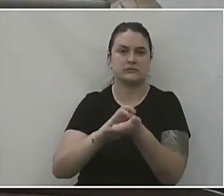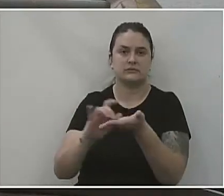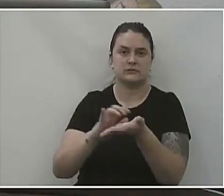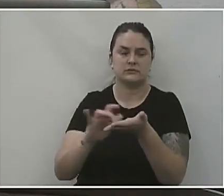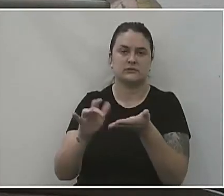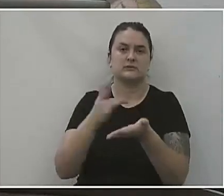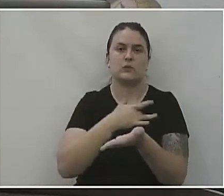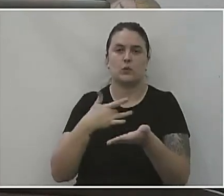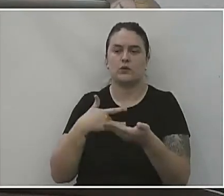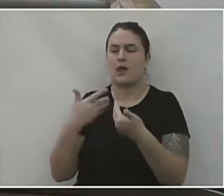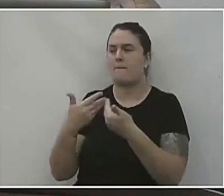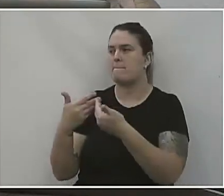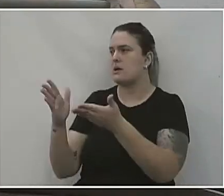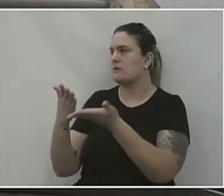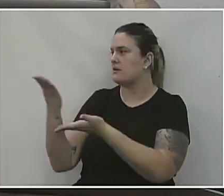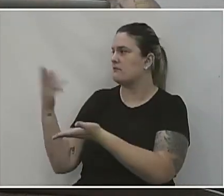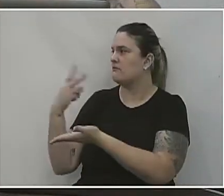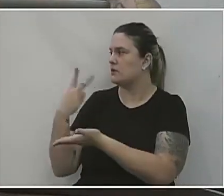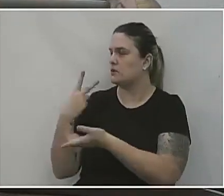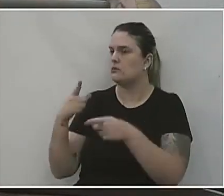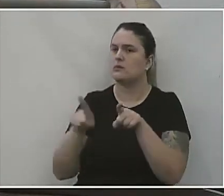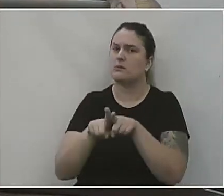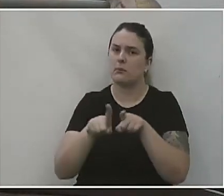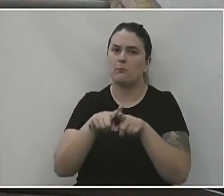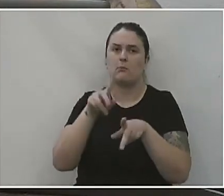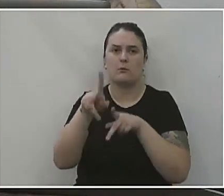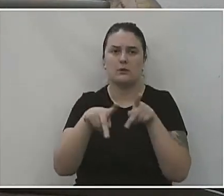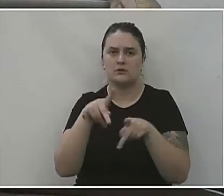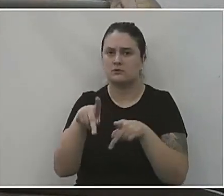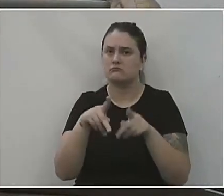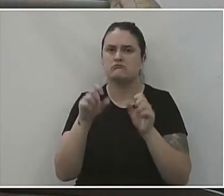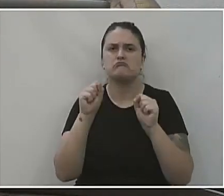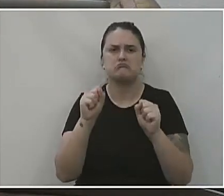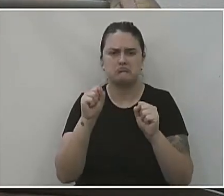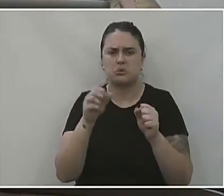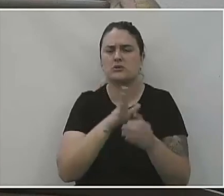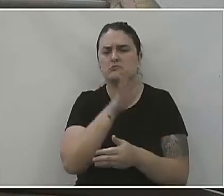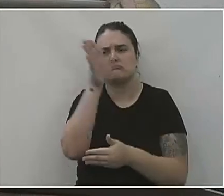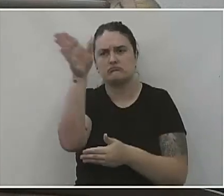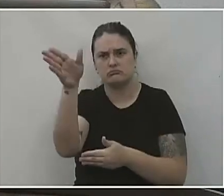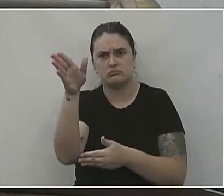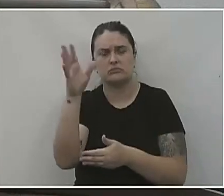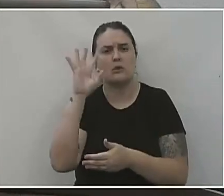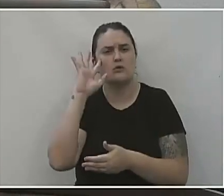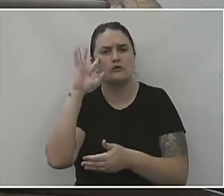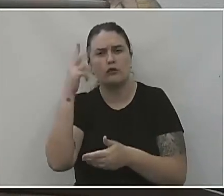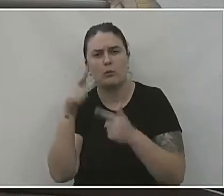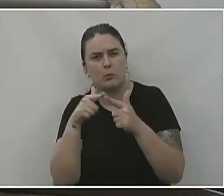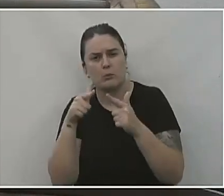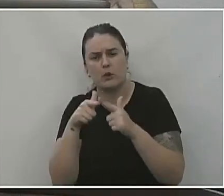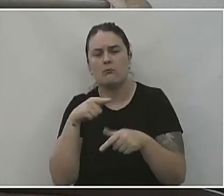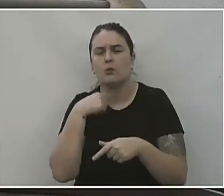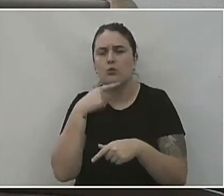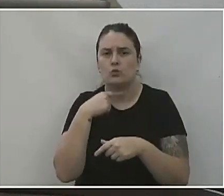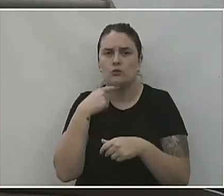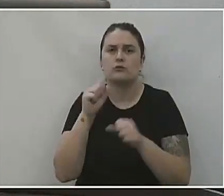aberta não só para os vereadores como para a população para sanar qualquer dúvida ou resolver qualquer problema.